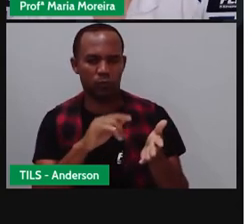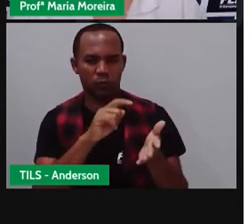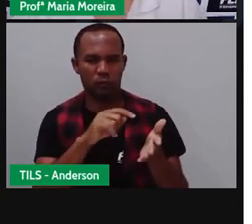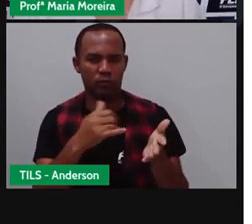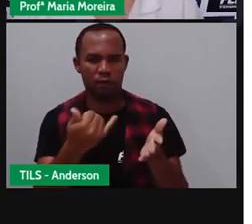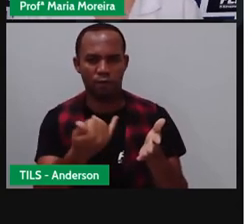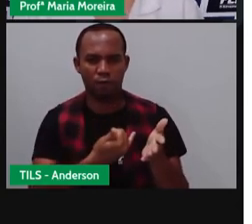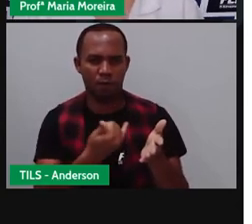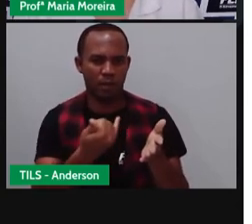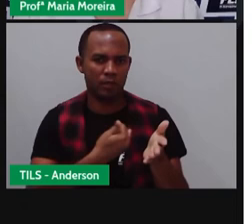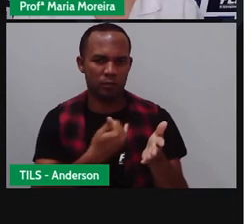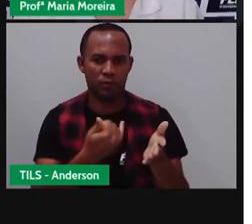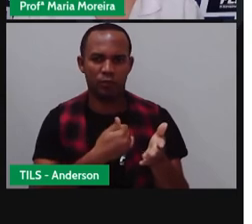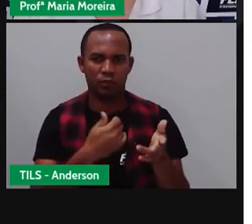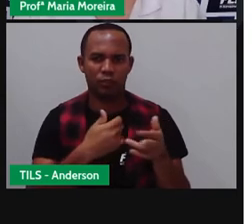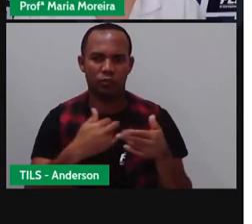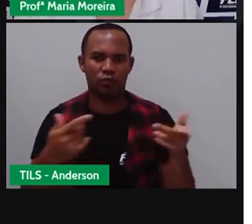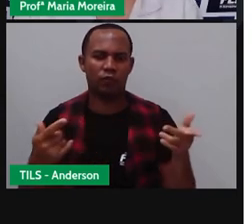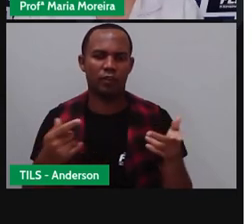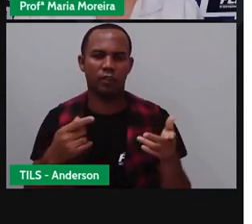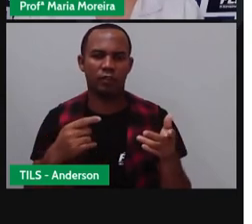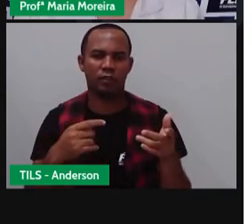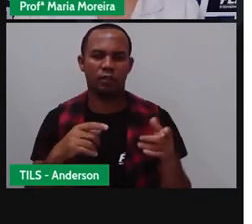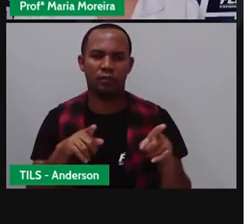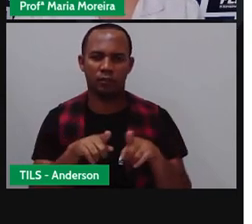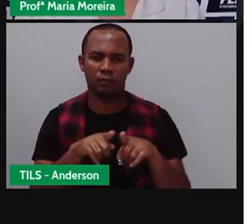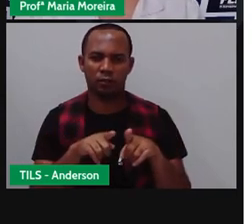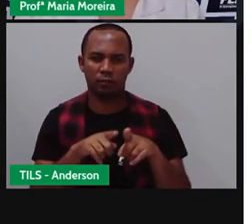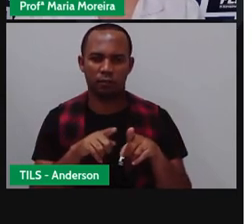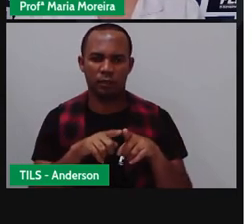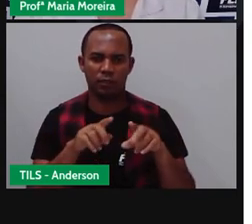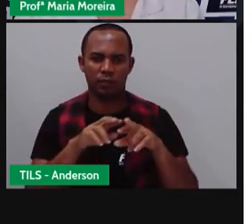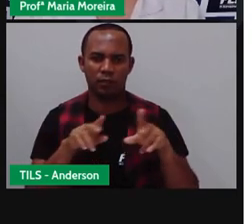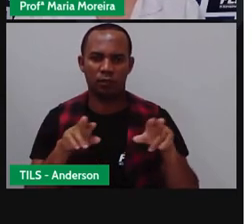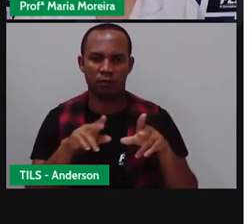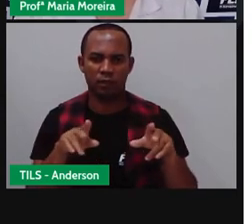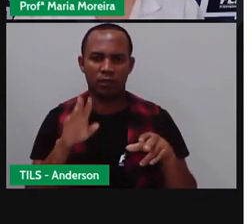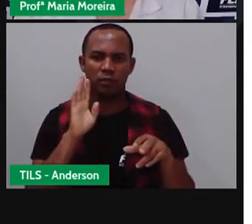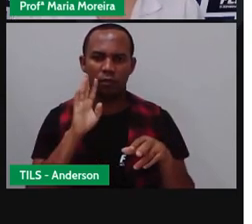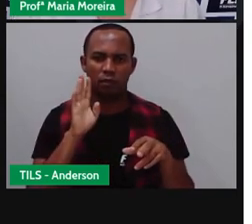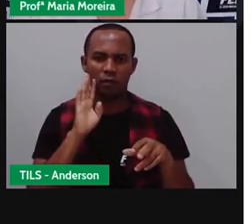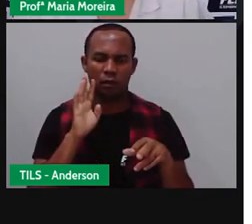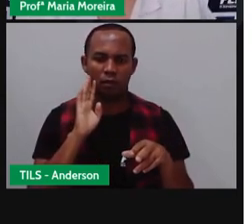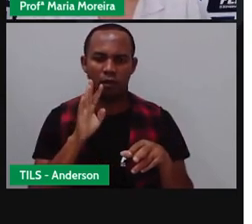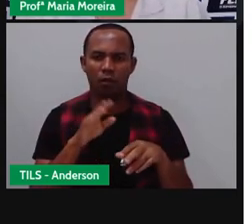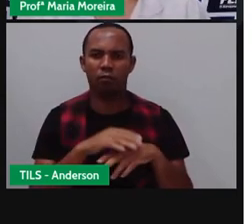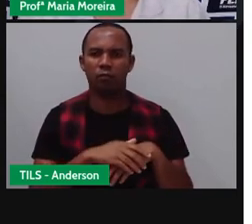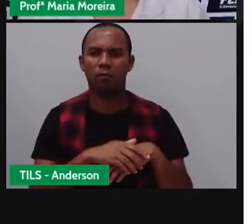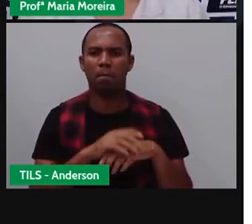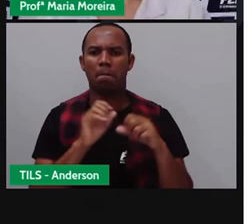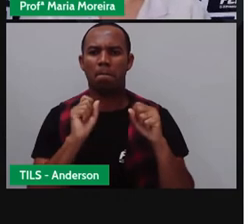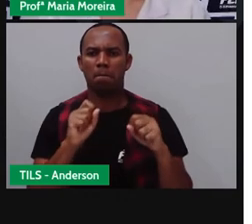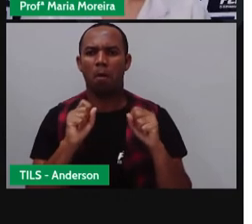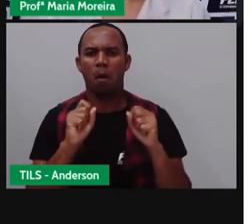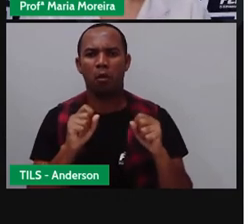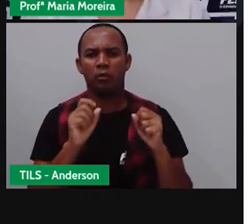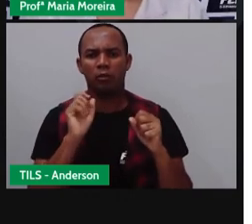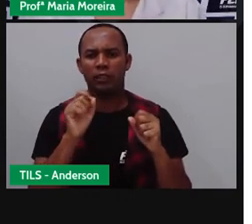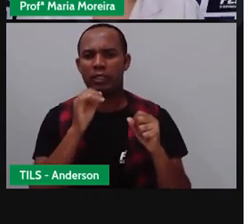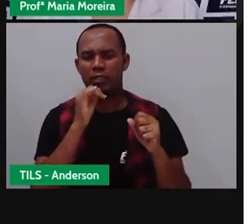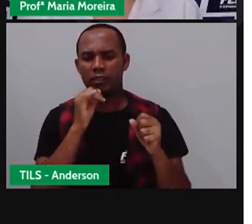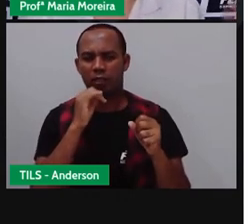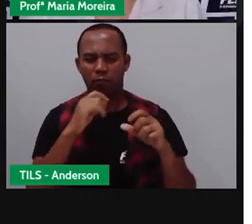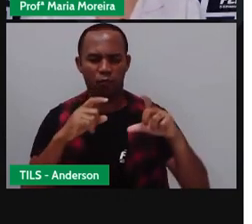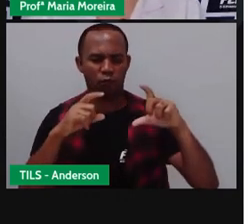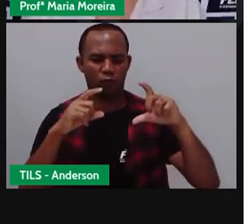informações individuais e em massa. Olha só que fantástico, né? Porque eu posso passar, por exemplo, posso